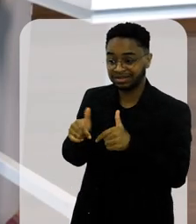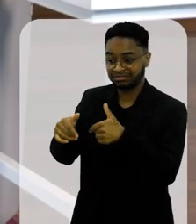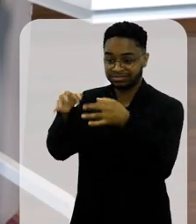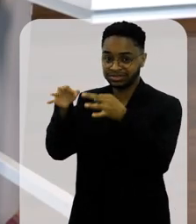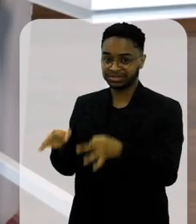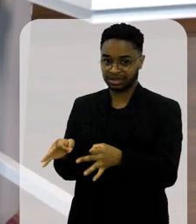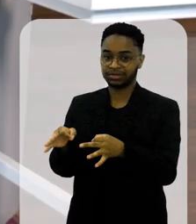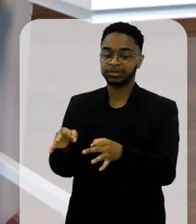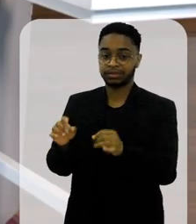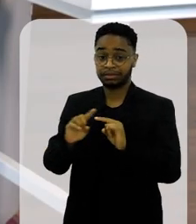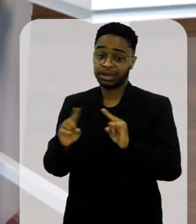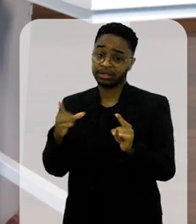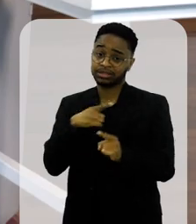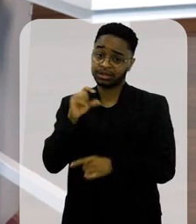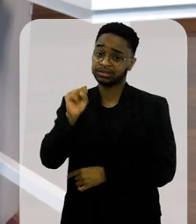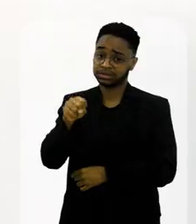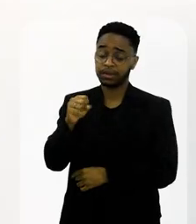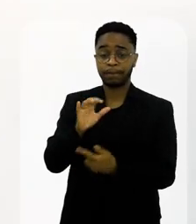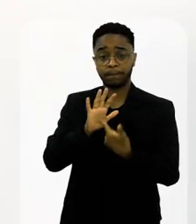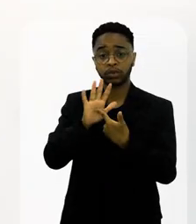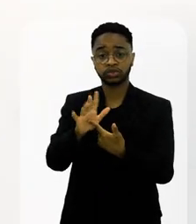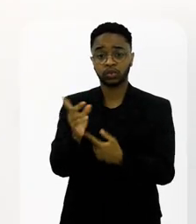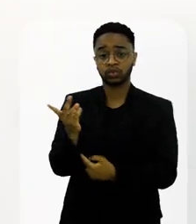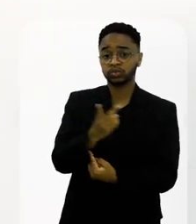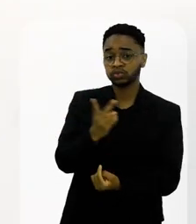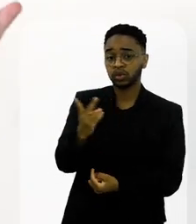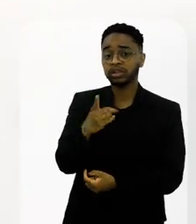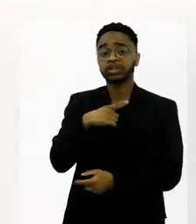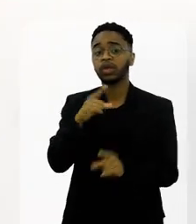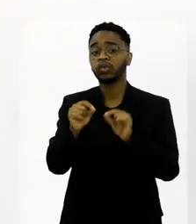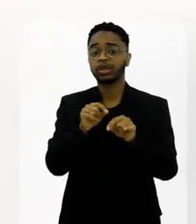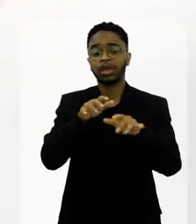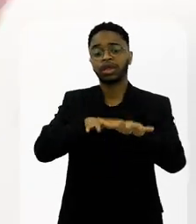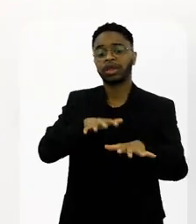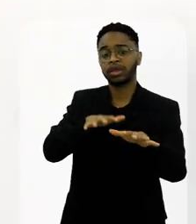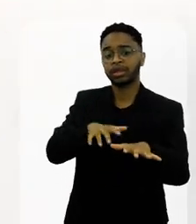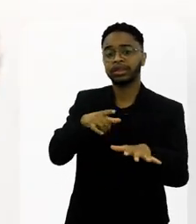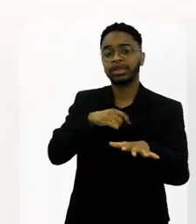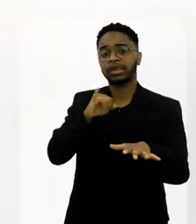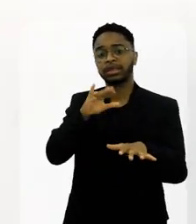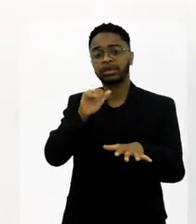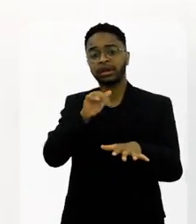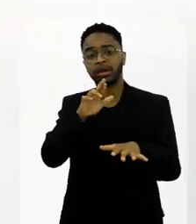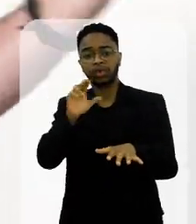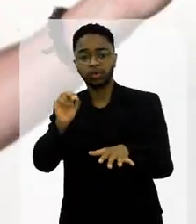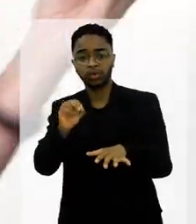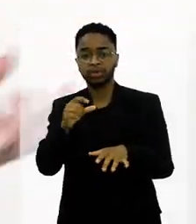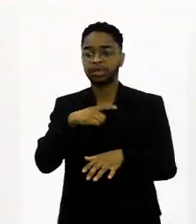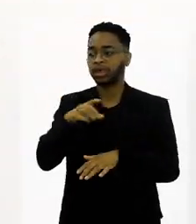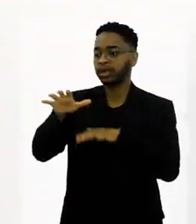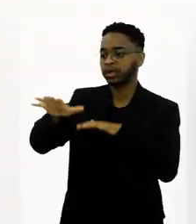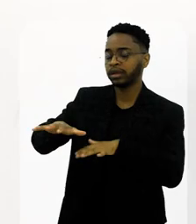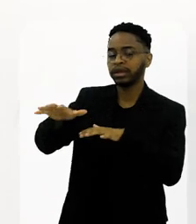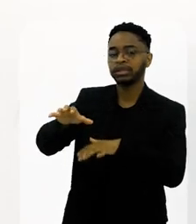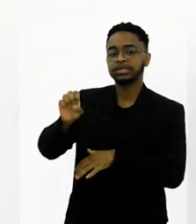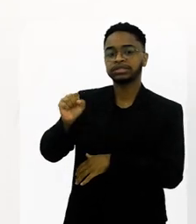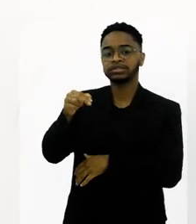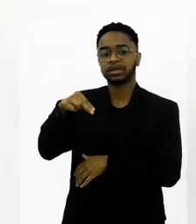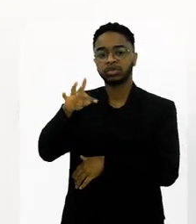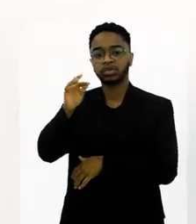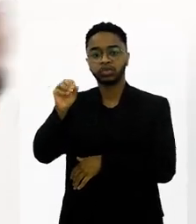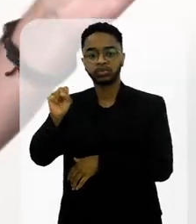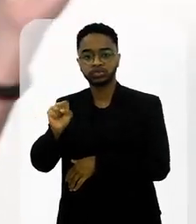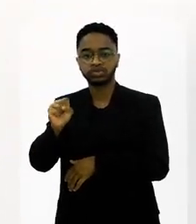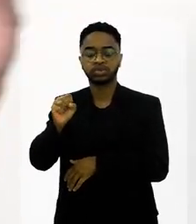conseguindo fazer a coisa certa, né? E aí era um pouco mostrando o que tinha nos dois desfiles. Tem a ala do Ícaro, tem a ala do Santos